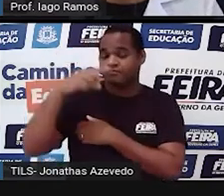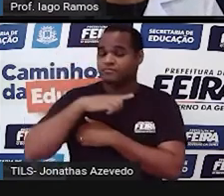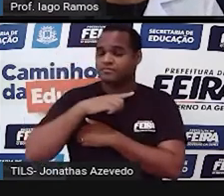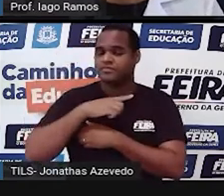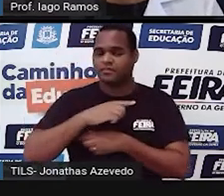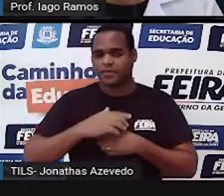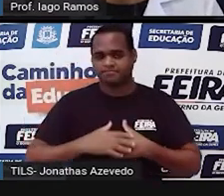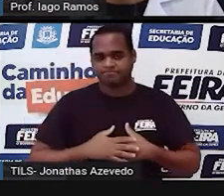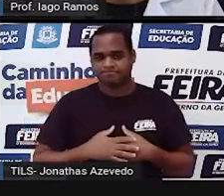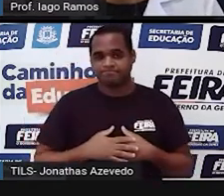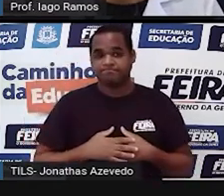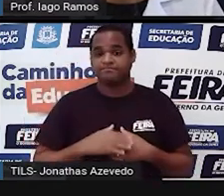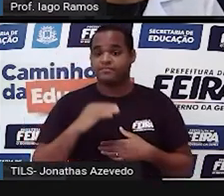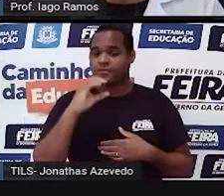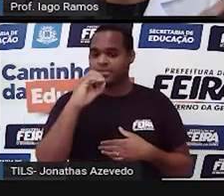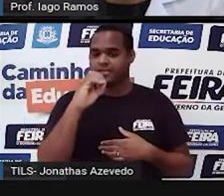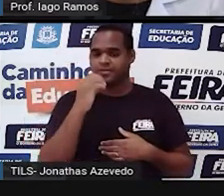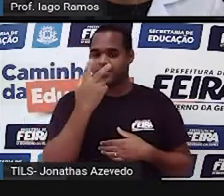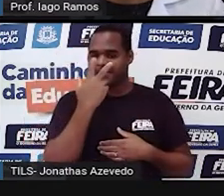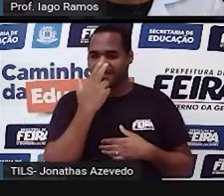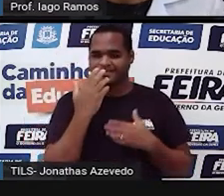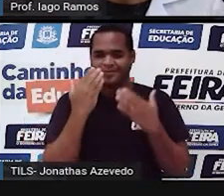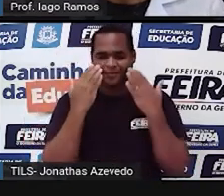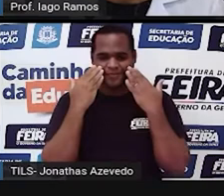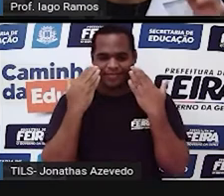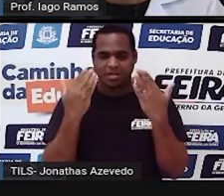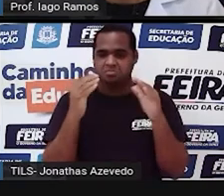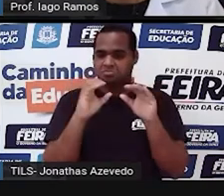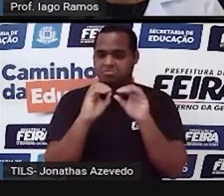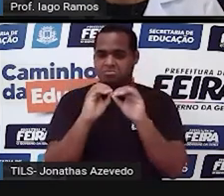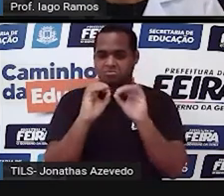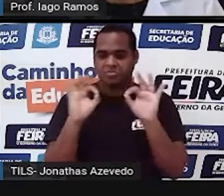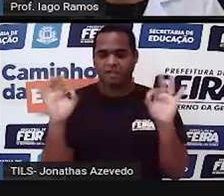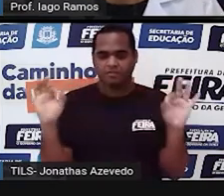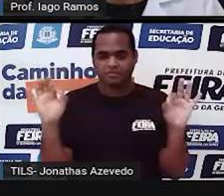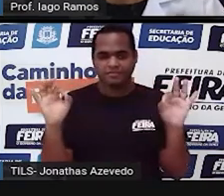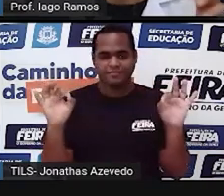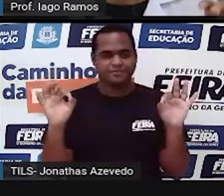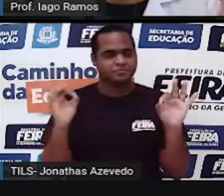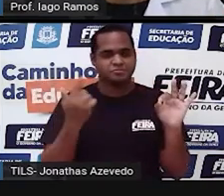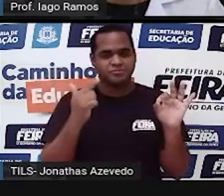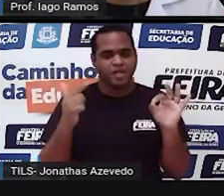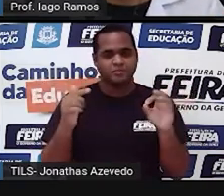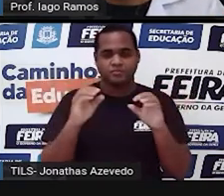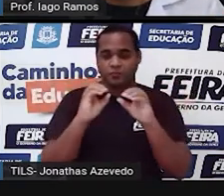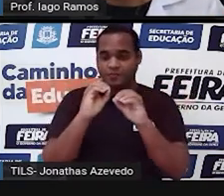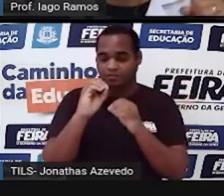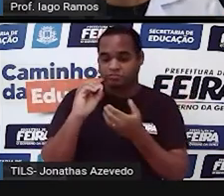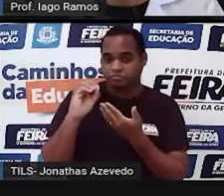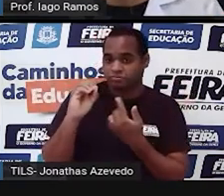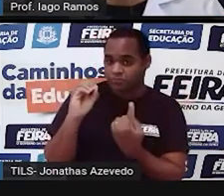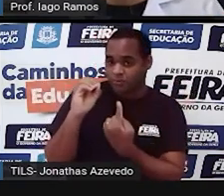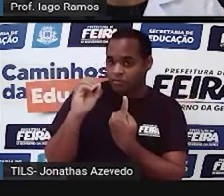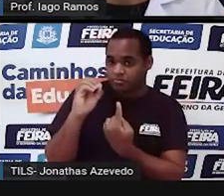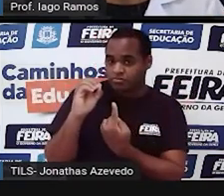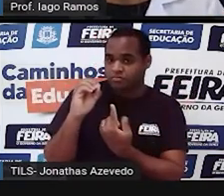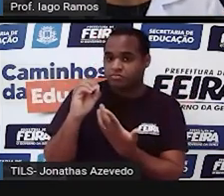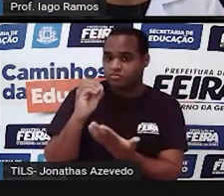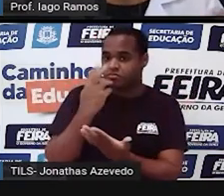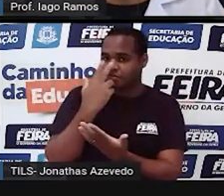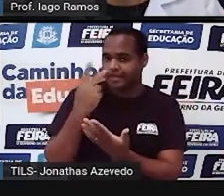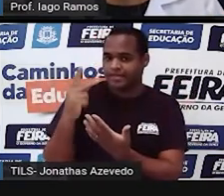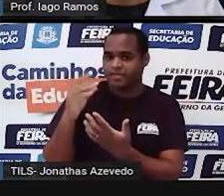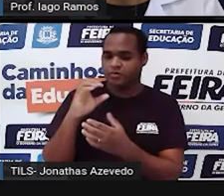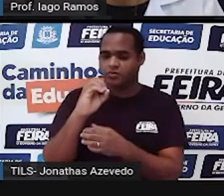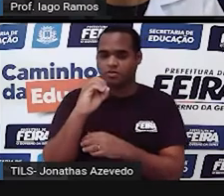o 0 é para representar uma quantidade de nada. Basicamente é isso, tá? O 0 sozinho, certo? Porque o